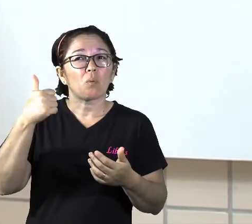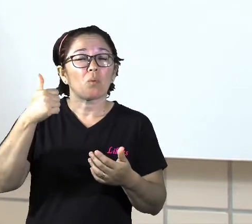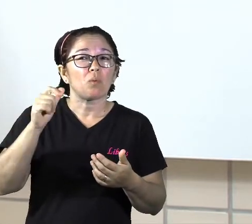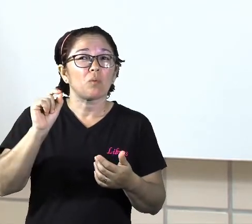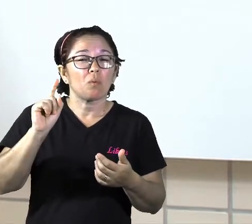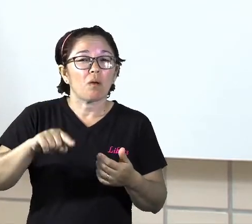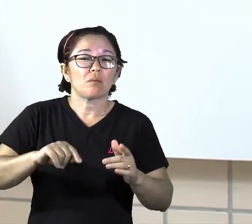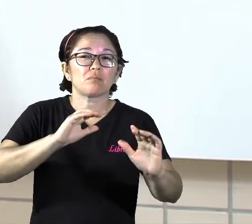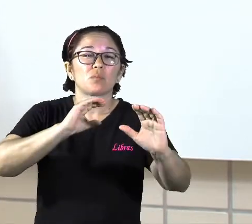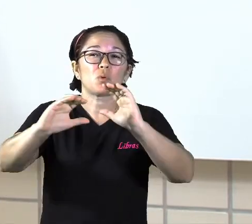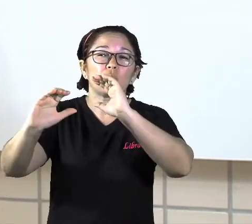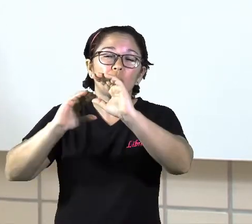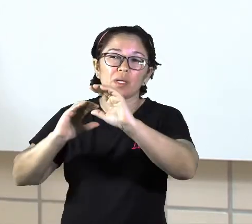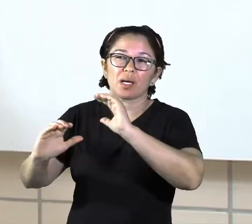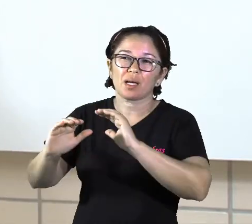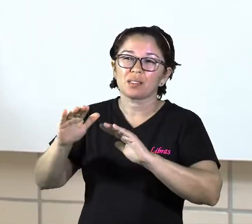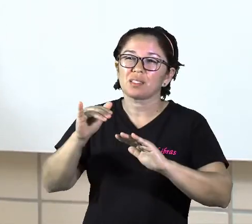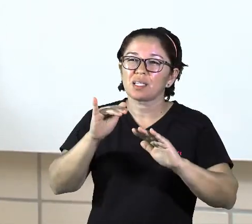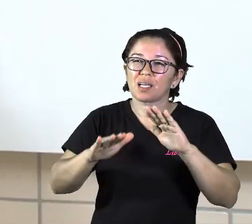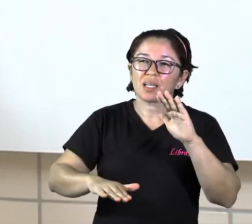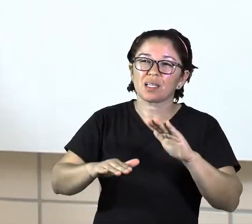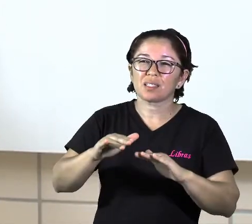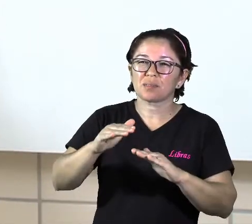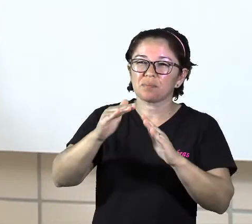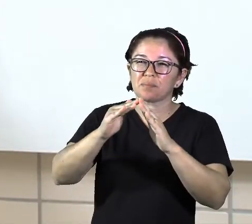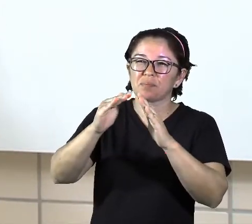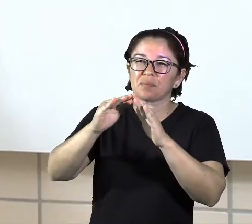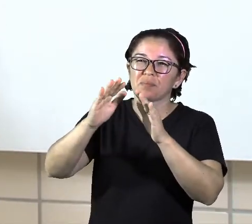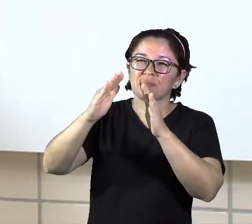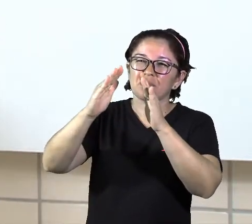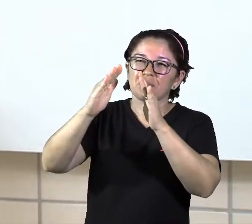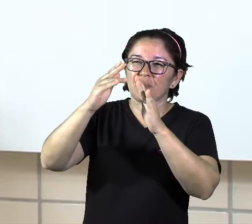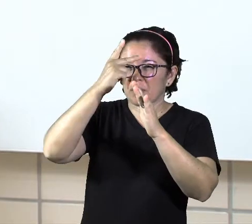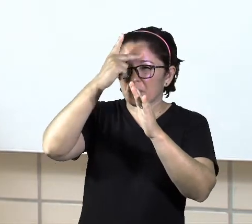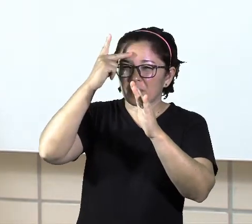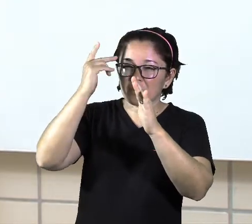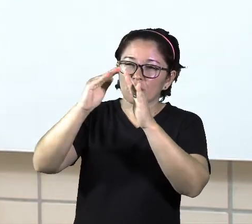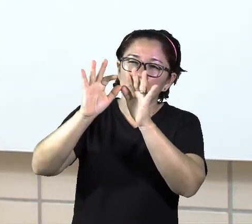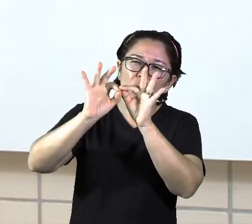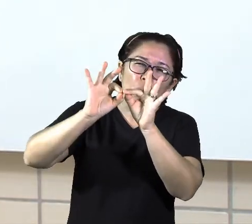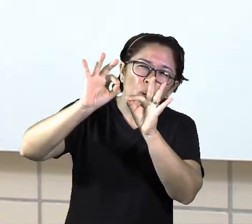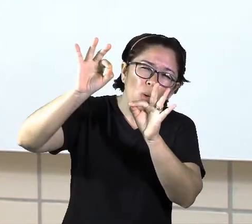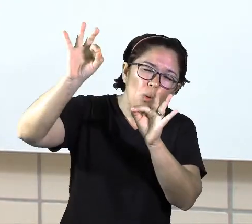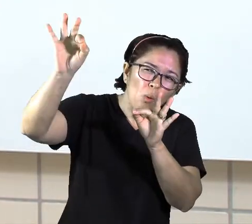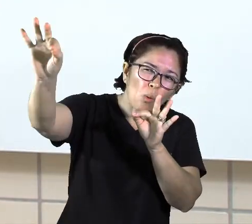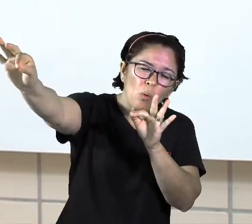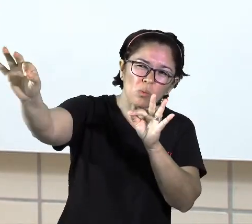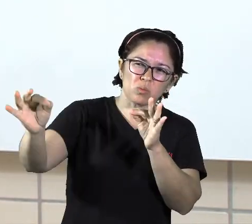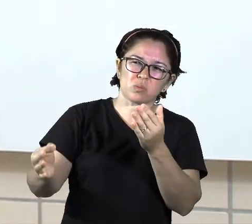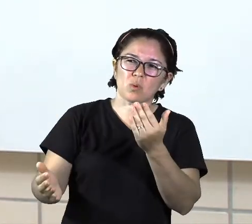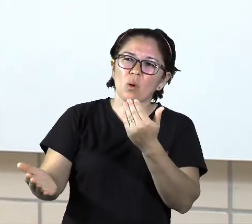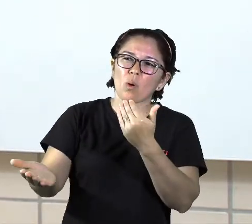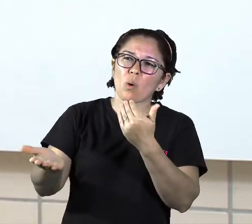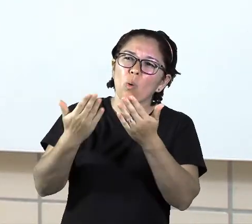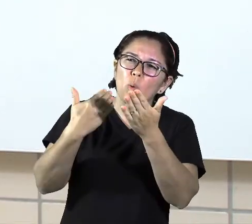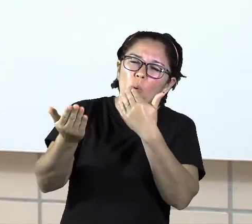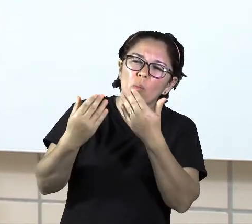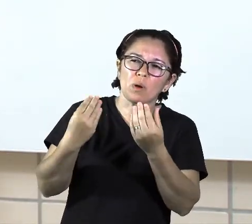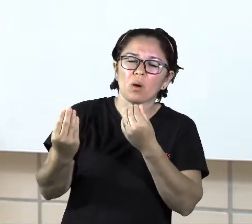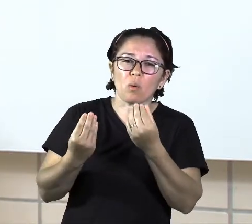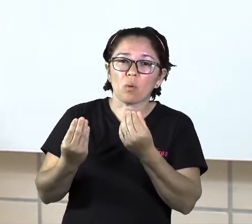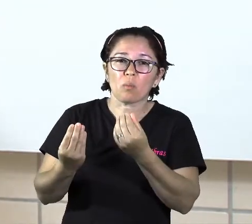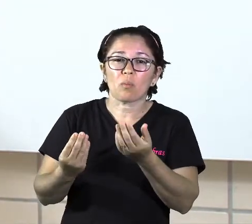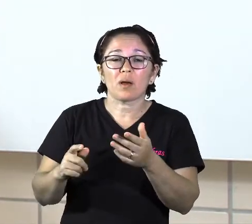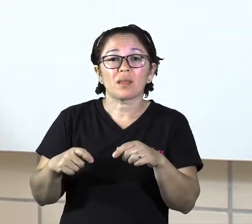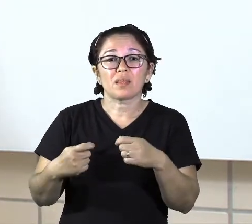né? De onde eles ficavam, então eles começaram a pensar em como fariam isso. Aí eles começaram a escrever mensagens,